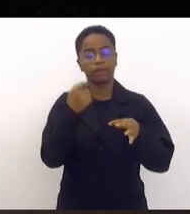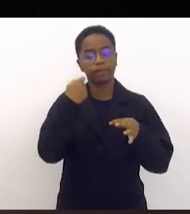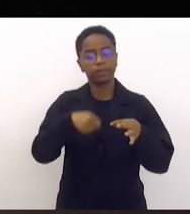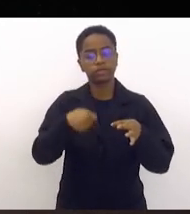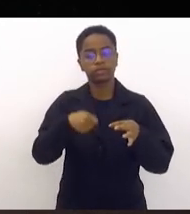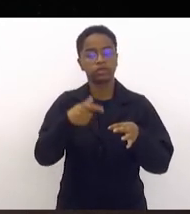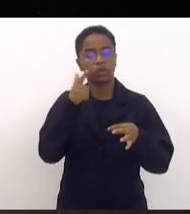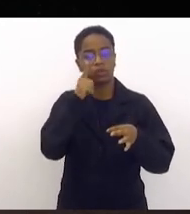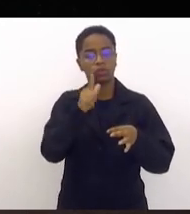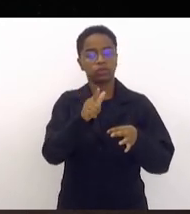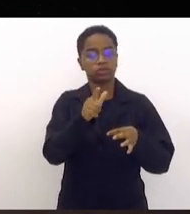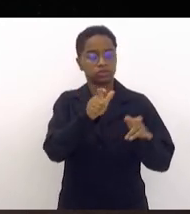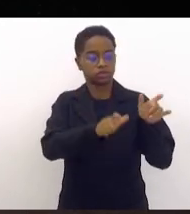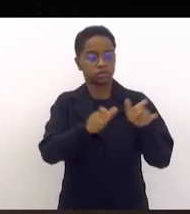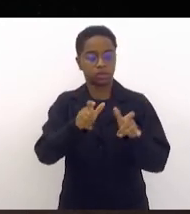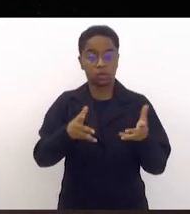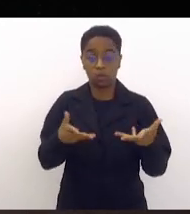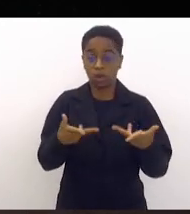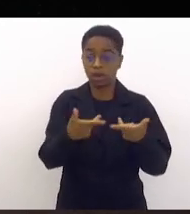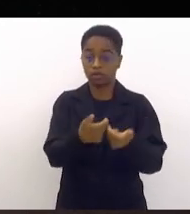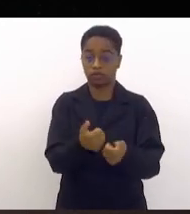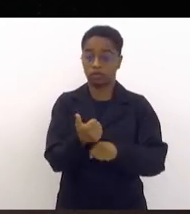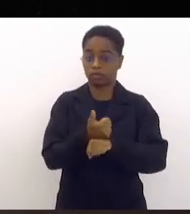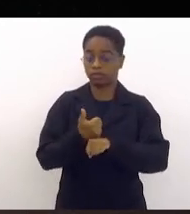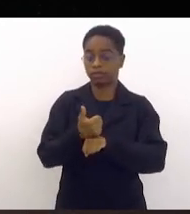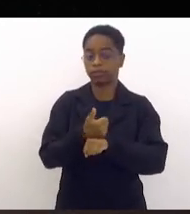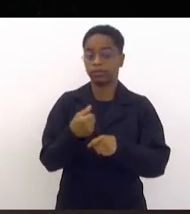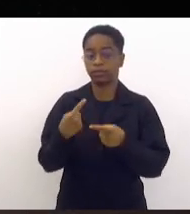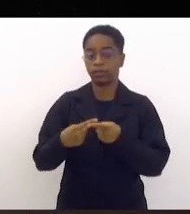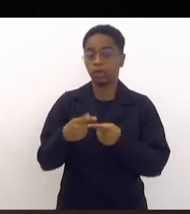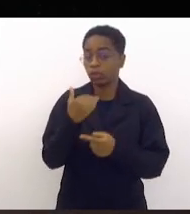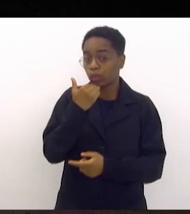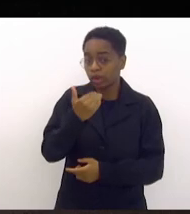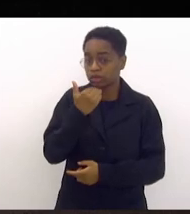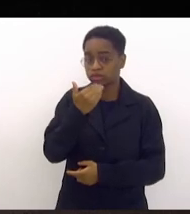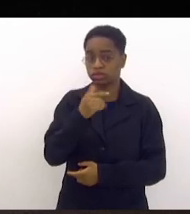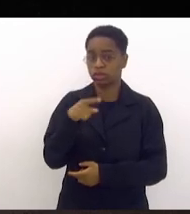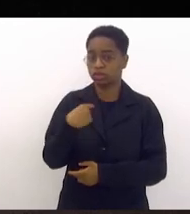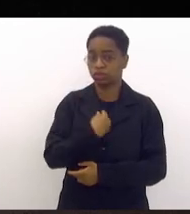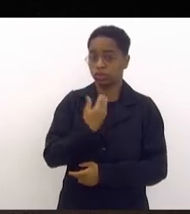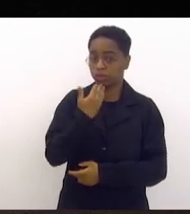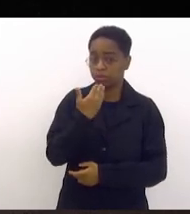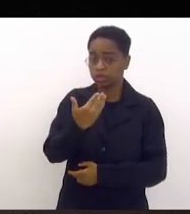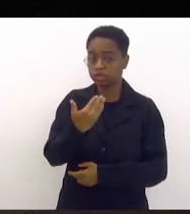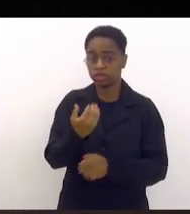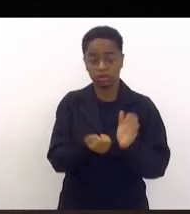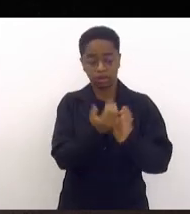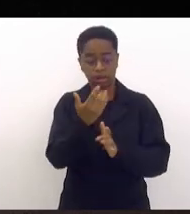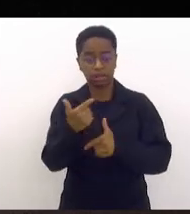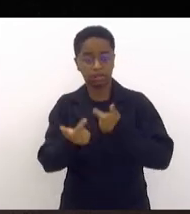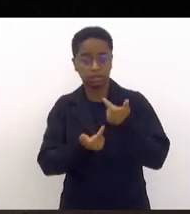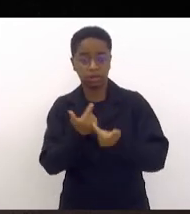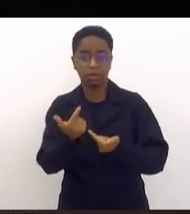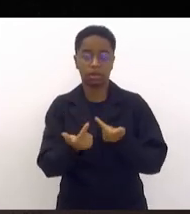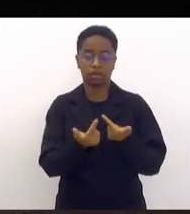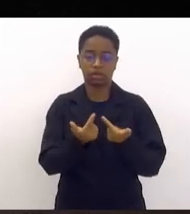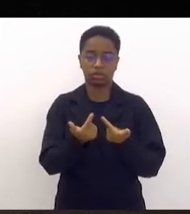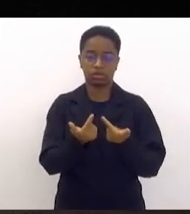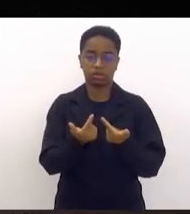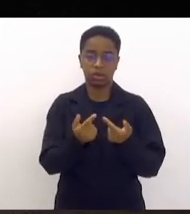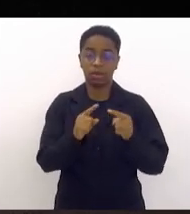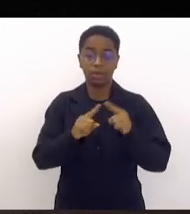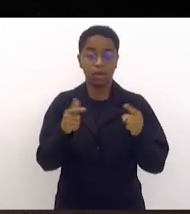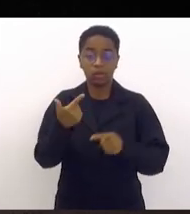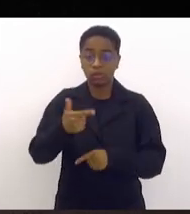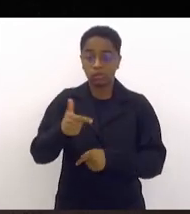de mão de obra, porque não adianta a gente reivindicar a geração de emprego e não ter